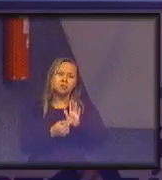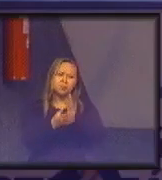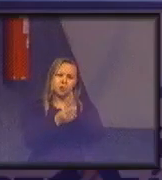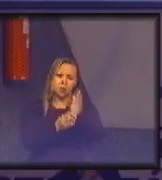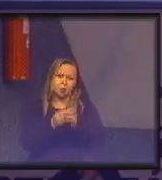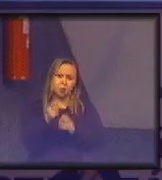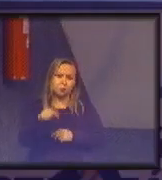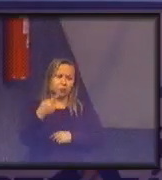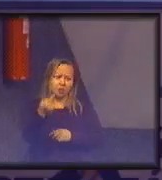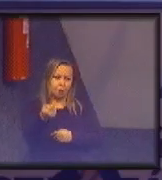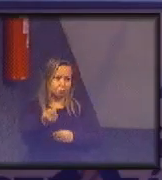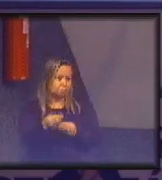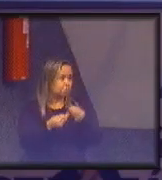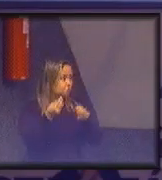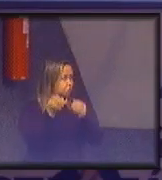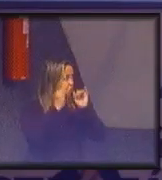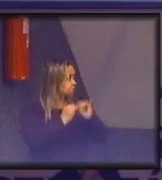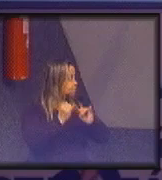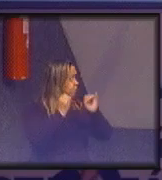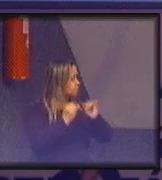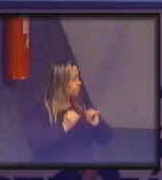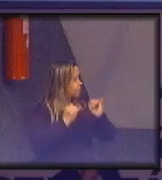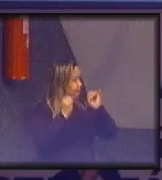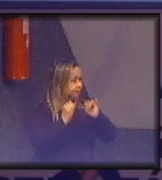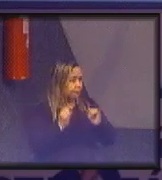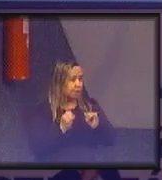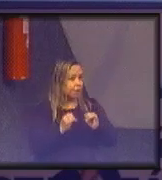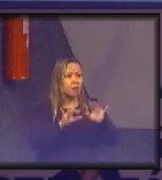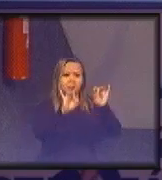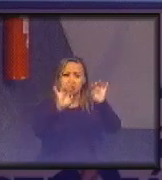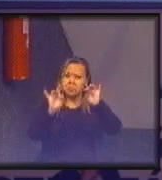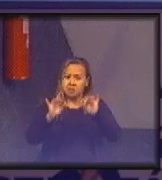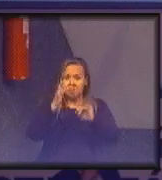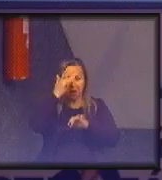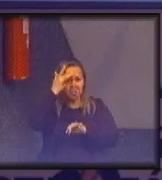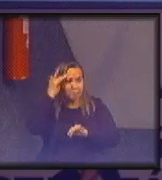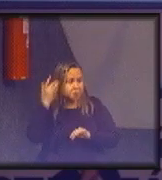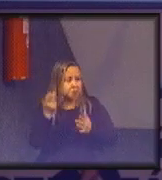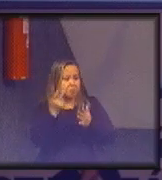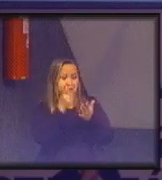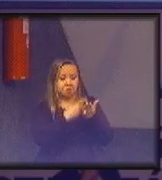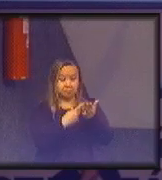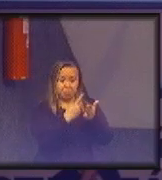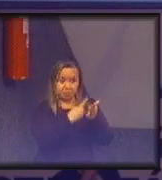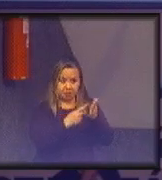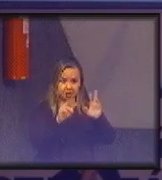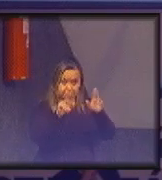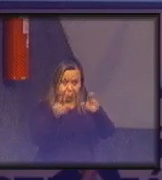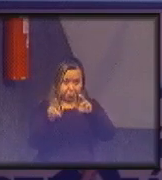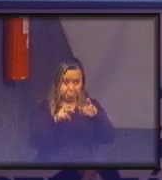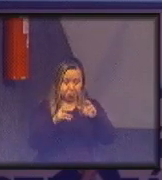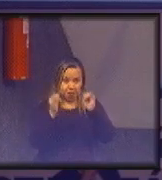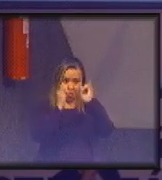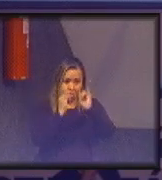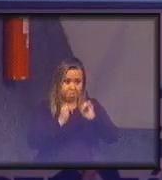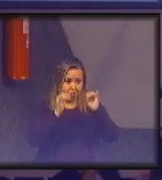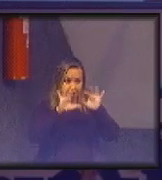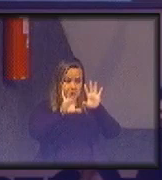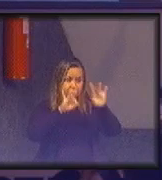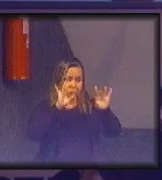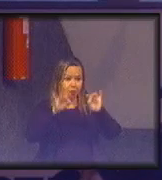de uma bolinha para outra isso é da linearidade de vocês essa figura eu escolhi